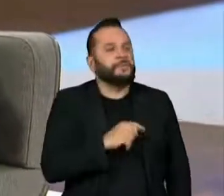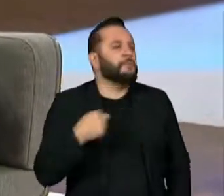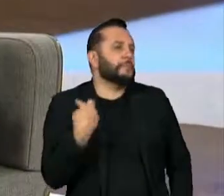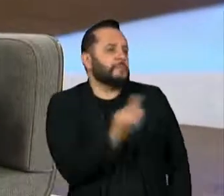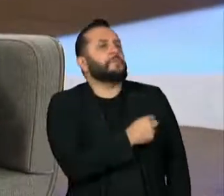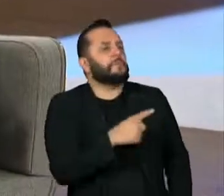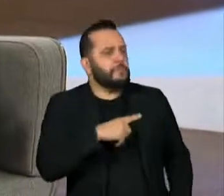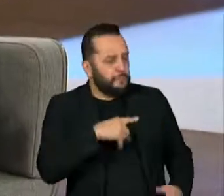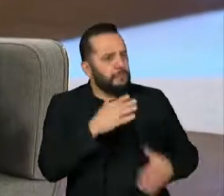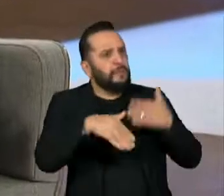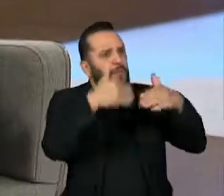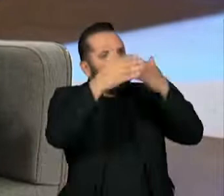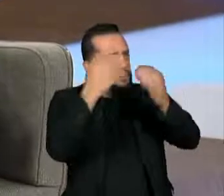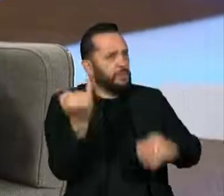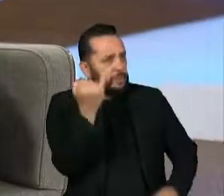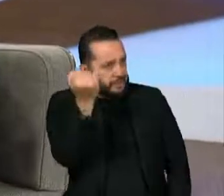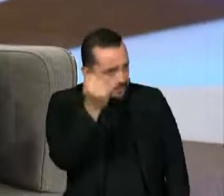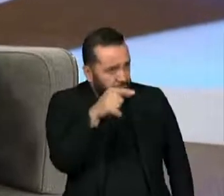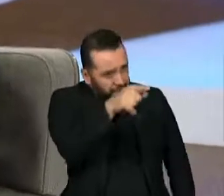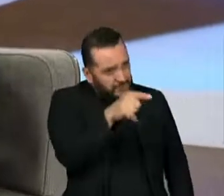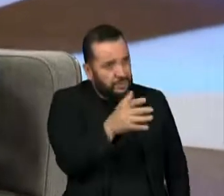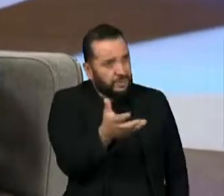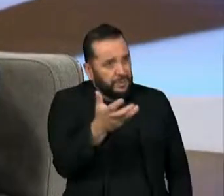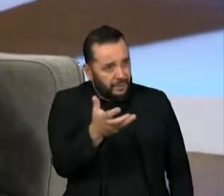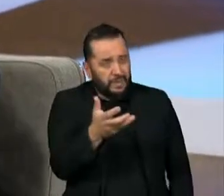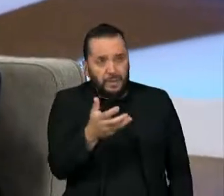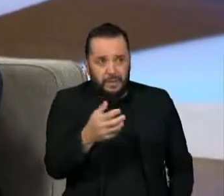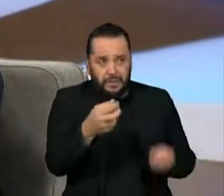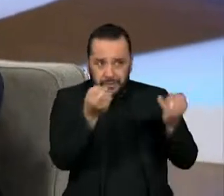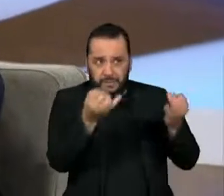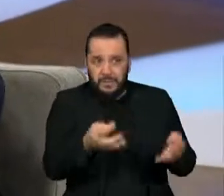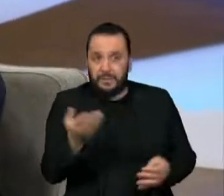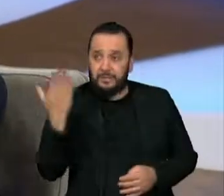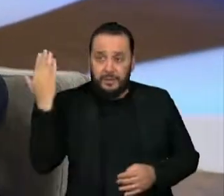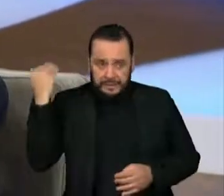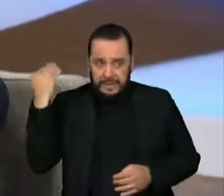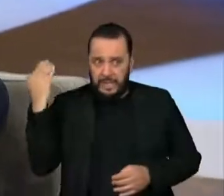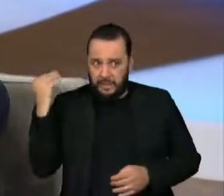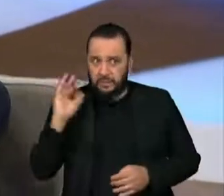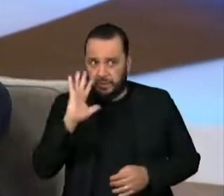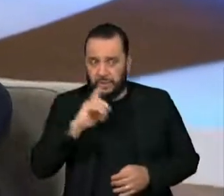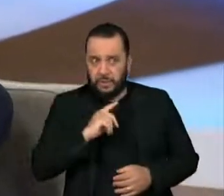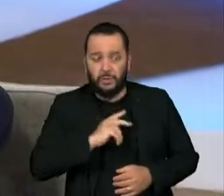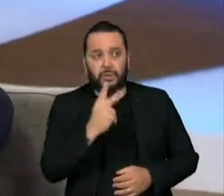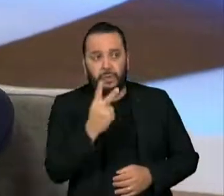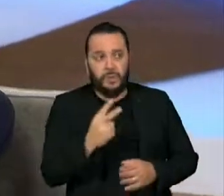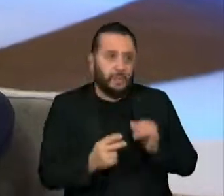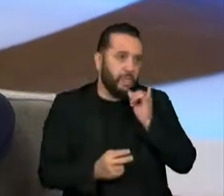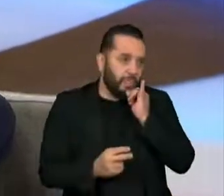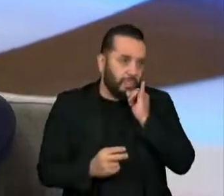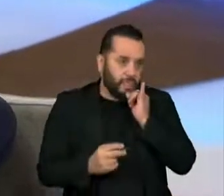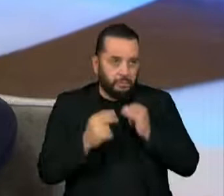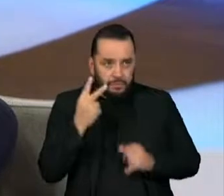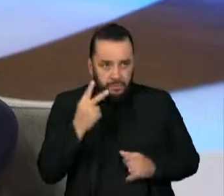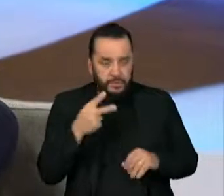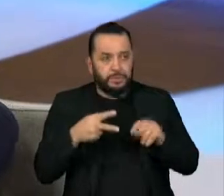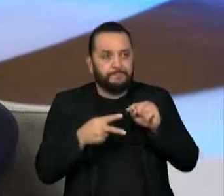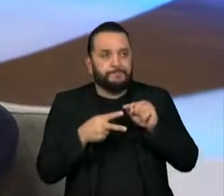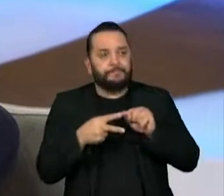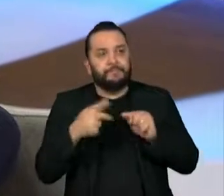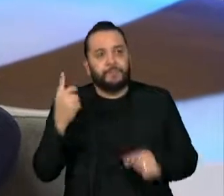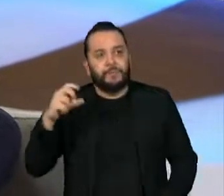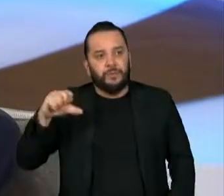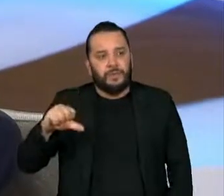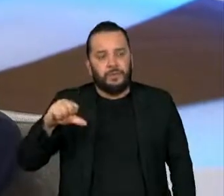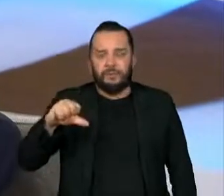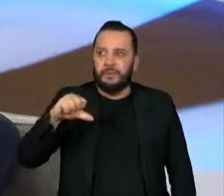tivemos avanços importantes aí, se você quiser, se sugeriu falar um pouquinho sobre o passado, vou dar dois exemplos aqui. Nós tivemos na década